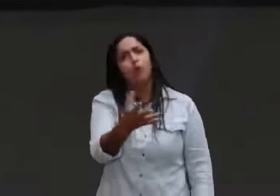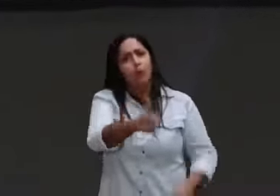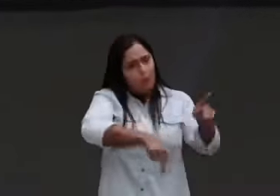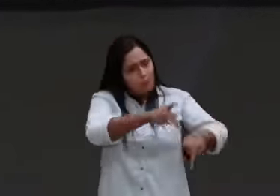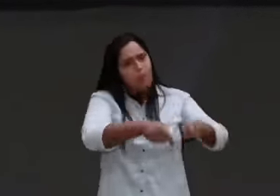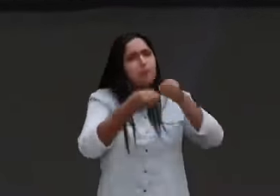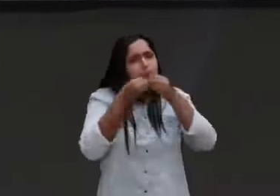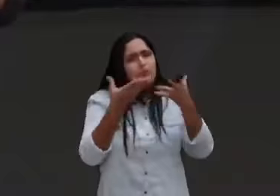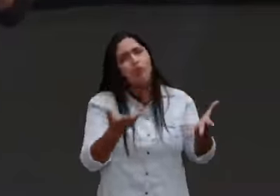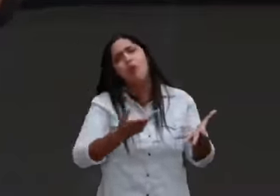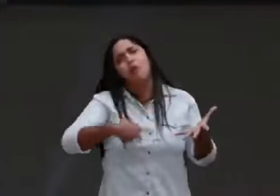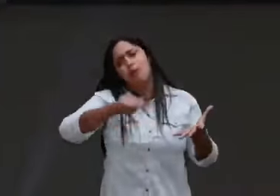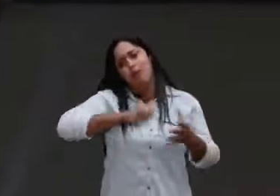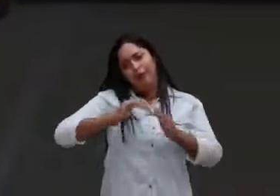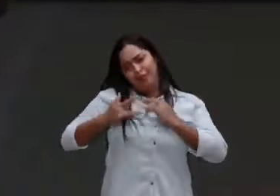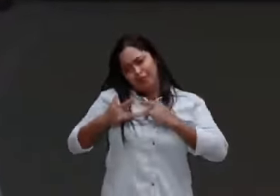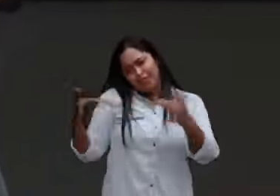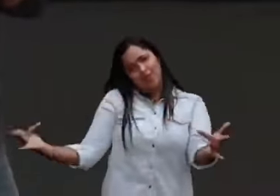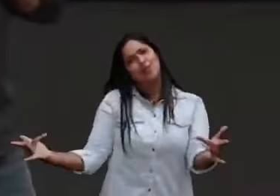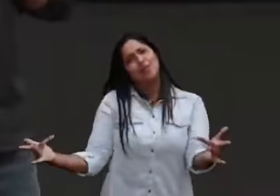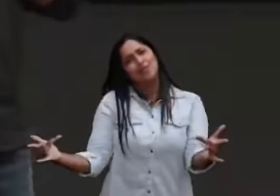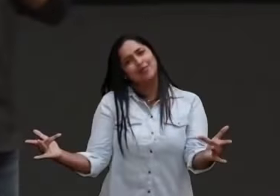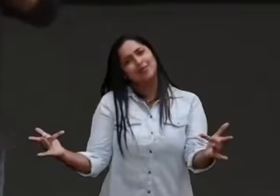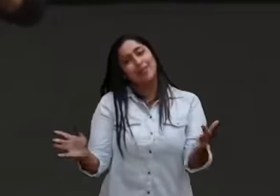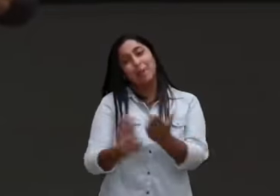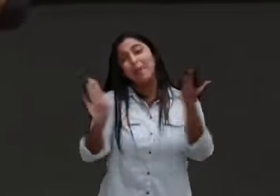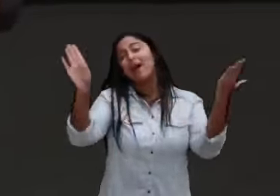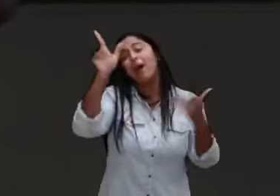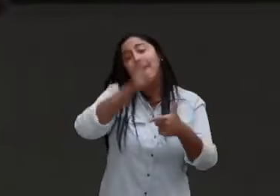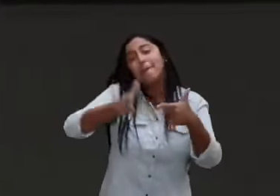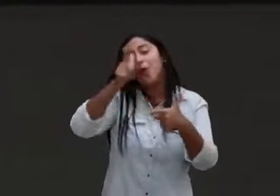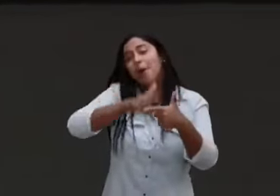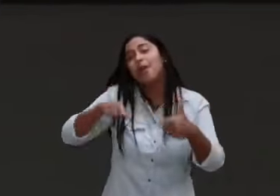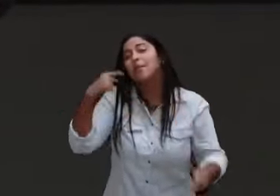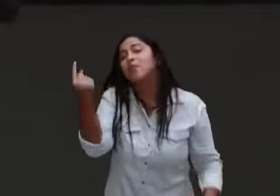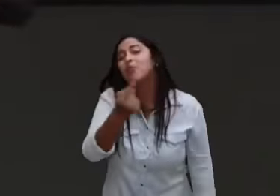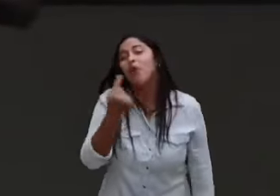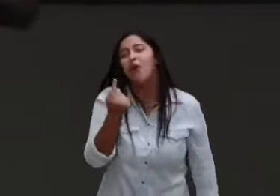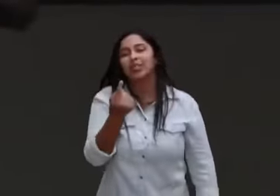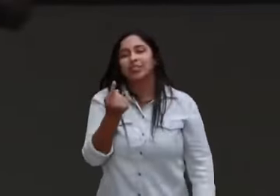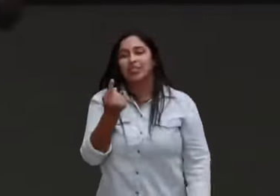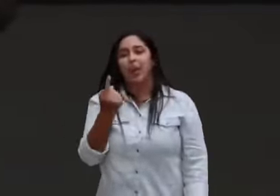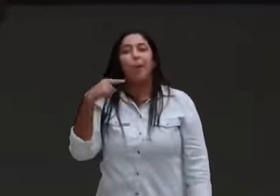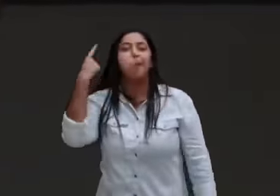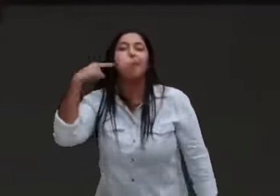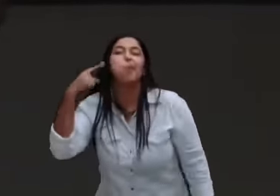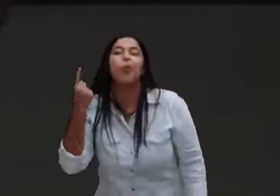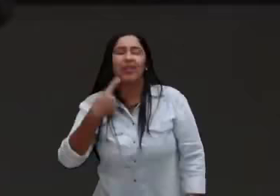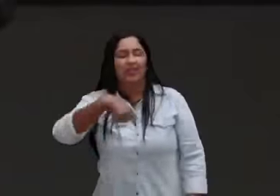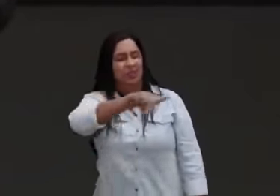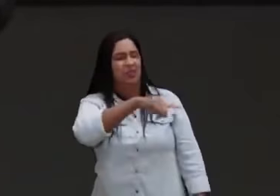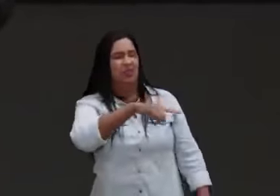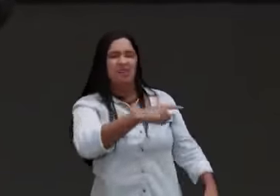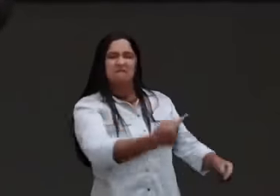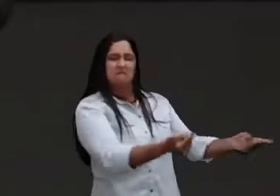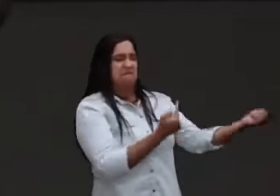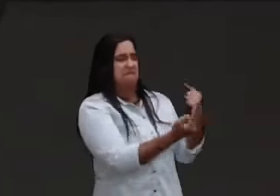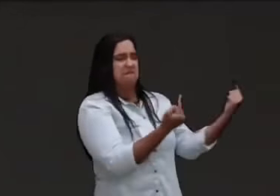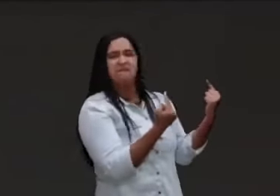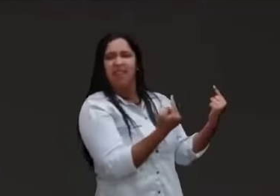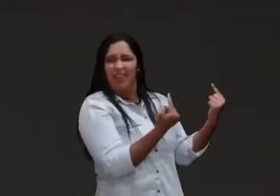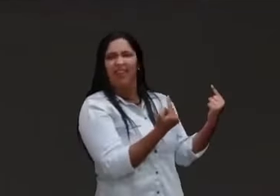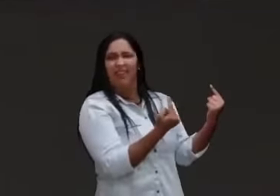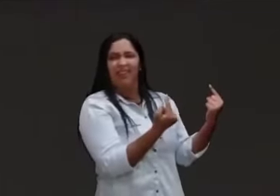um povo generoso, o nosso problema, é que nós deixamos alguns políticos, irem, e desde o império, que vem essa porcaria toda, eles foram se